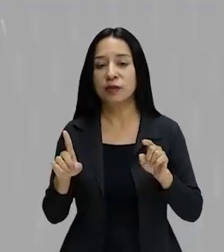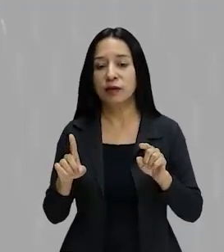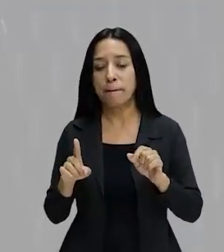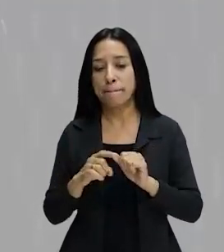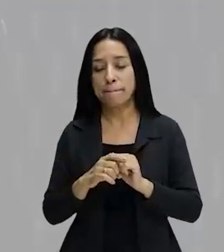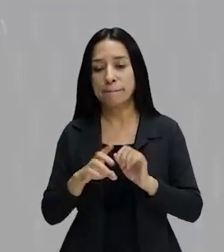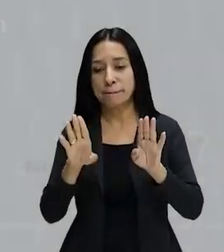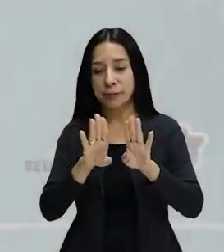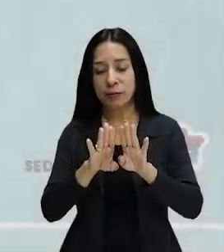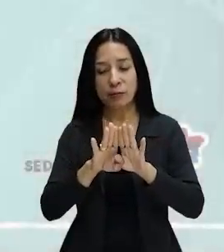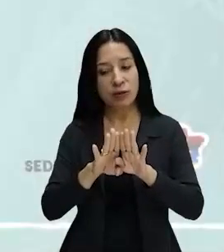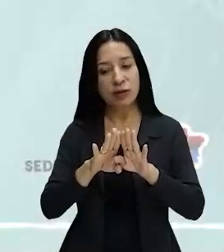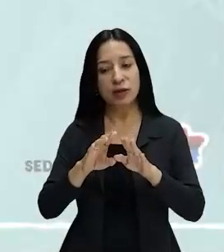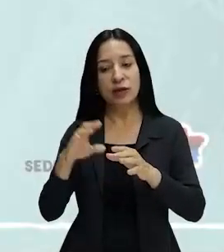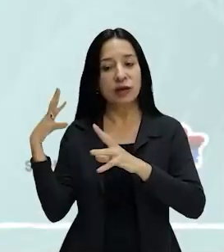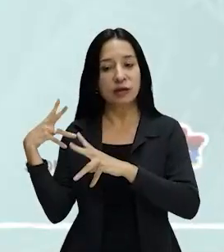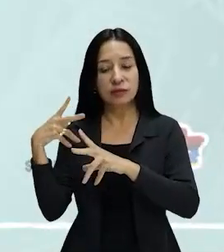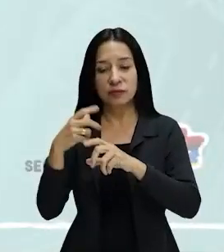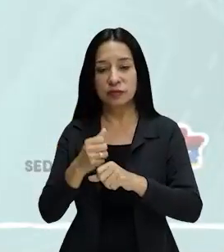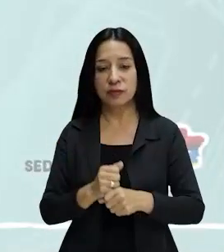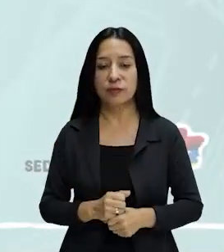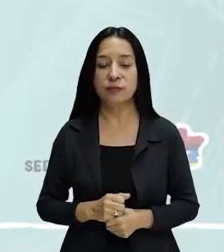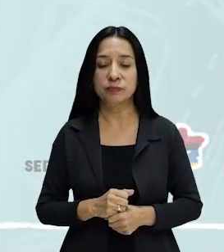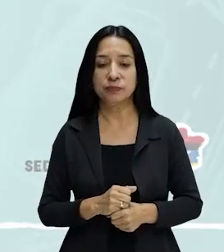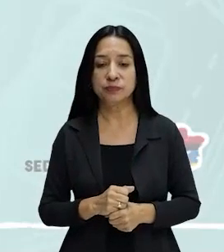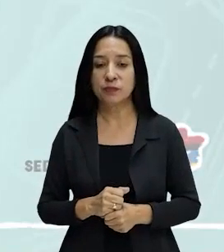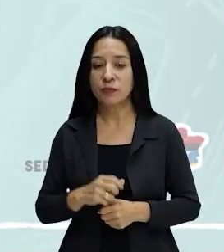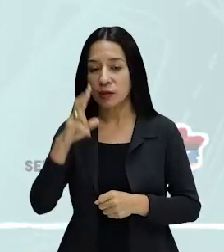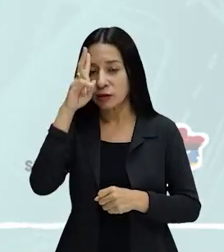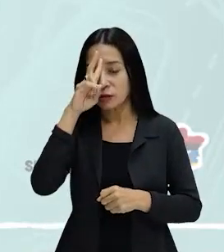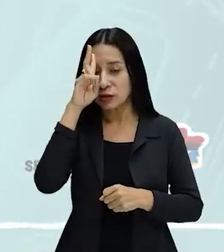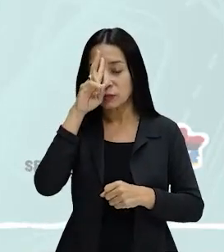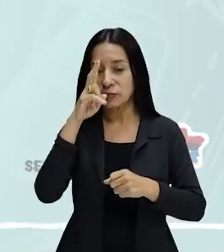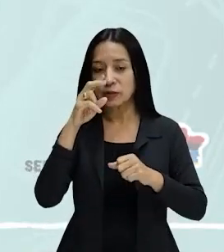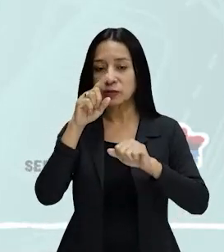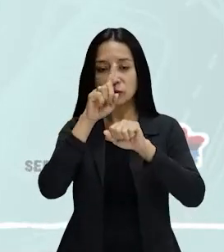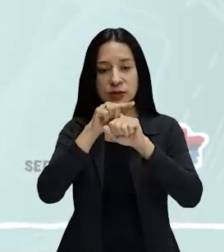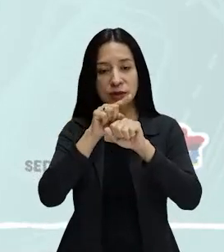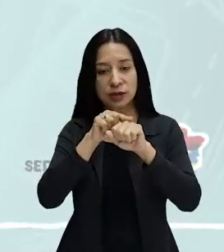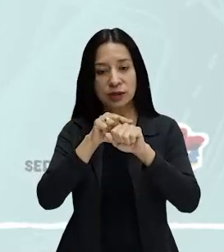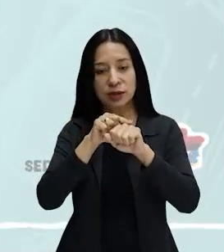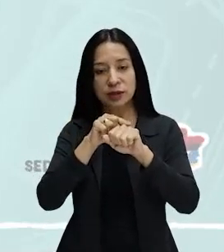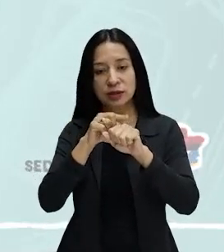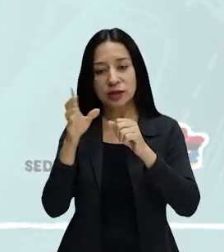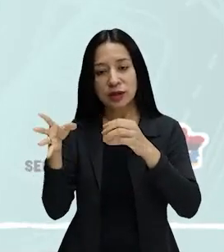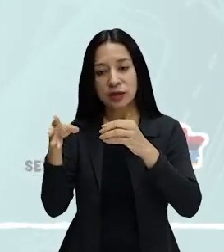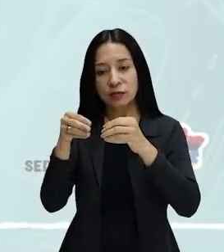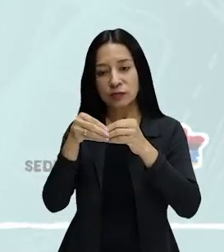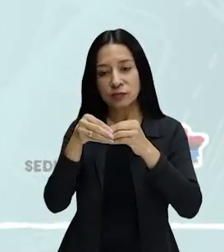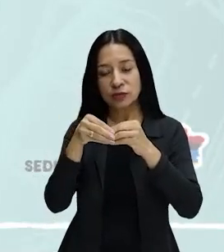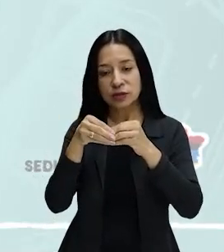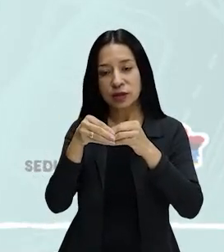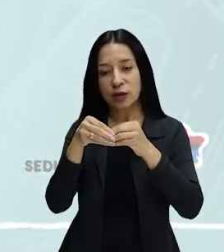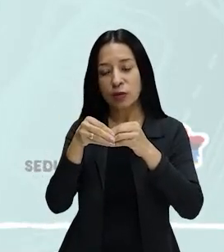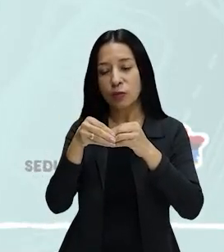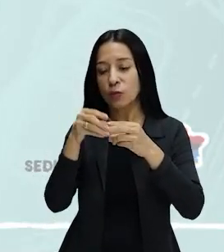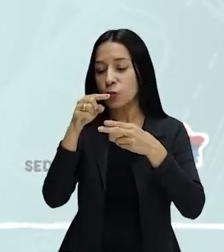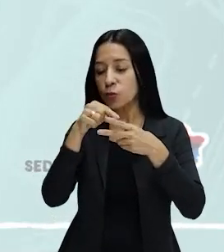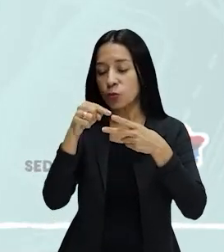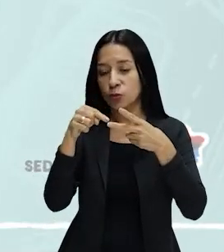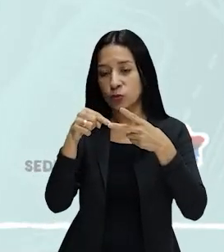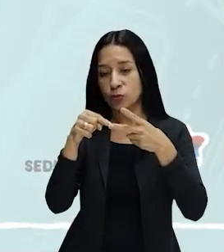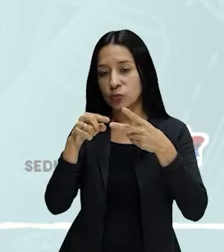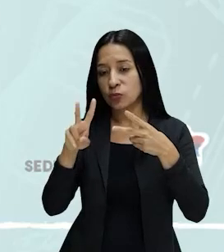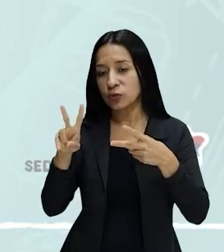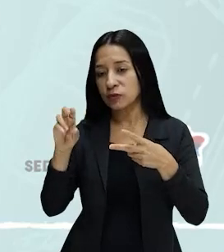bom? Lembrando que a crase é a fusão de dois A's, um A, um A, olha só, um A, preposição